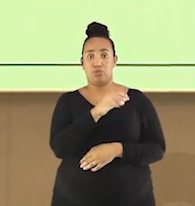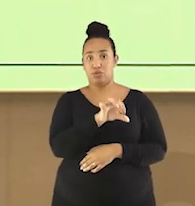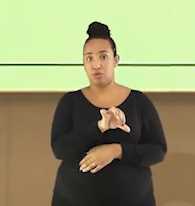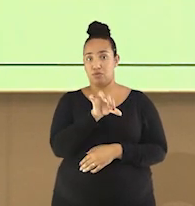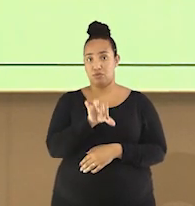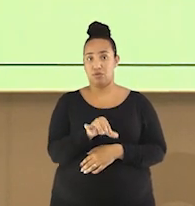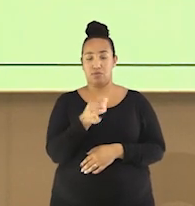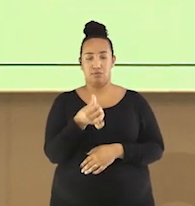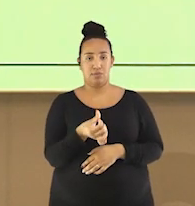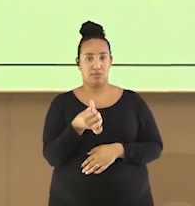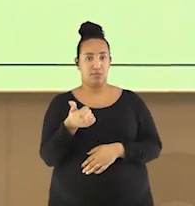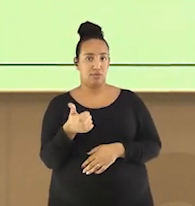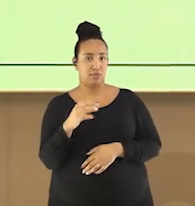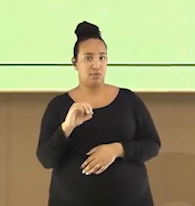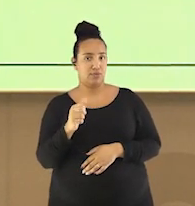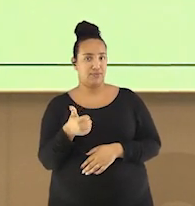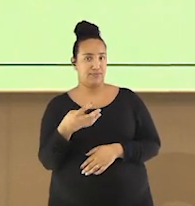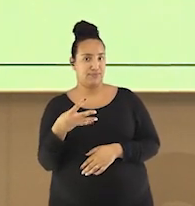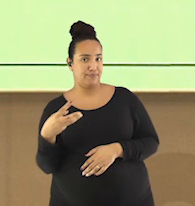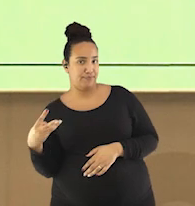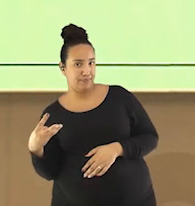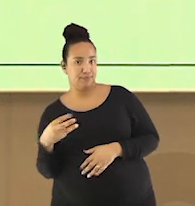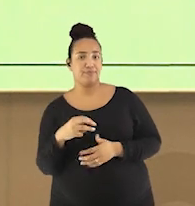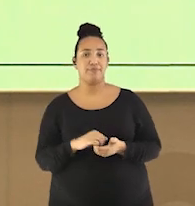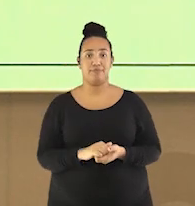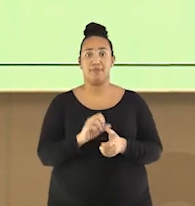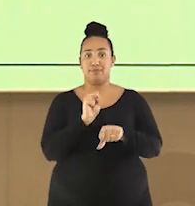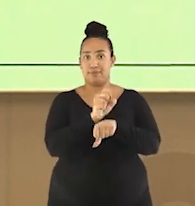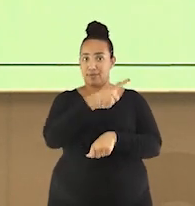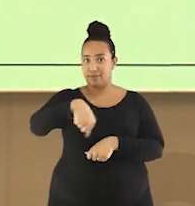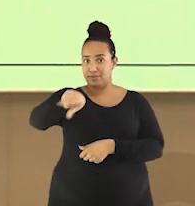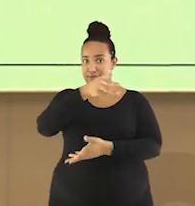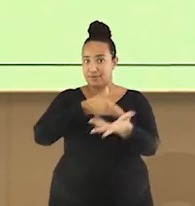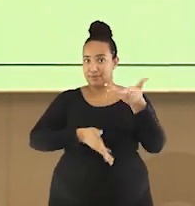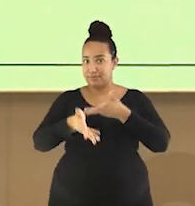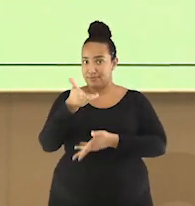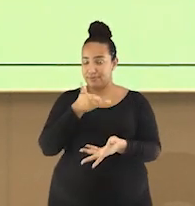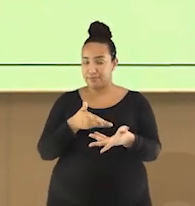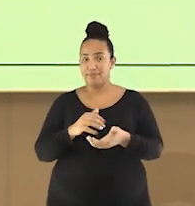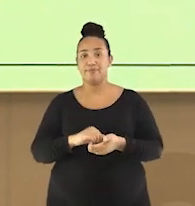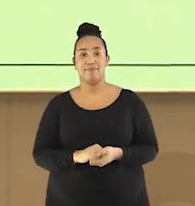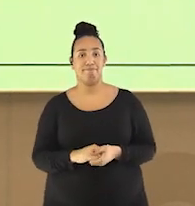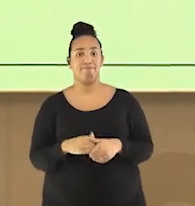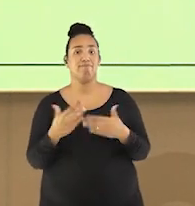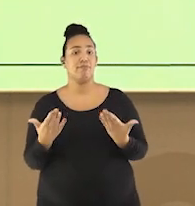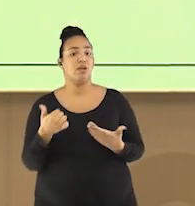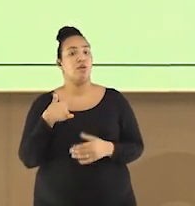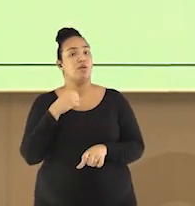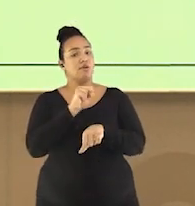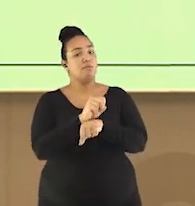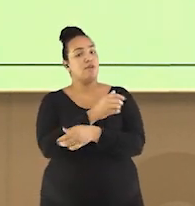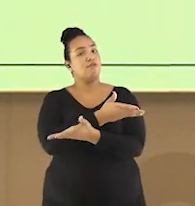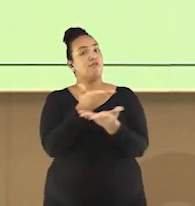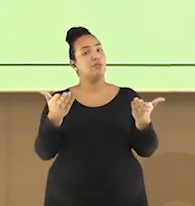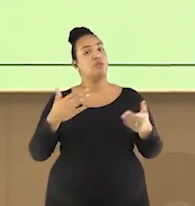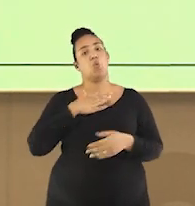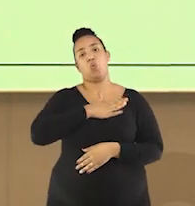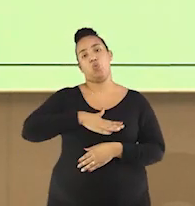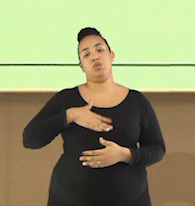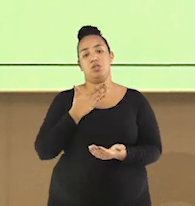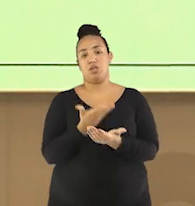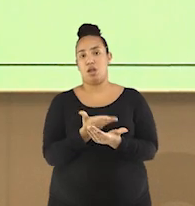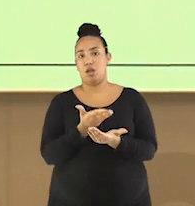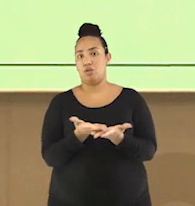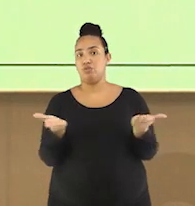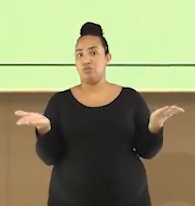996-6101-0143. Contamos com a sua participação. Eu espero que você tenha gostado da nossa aula.